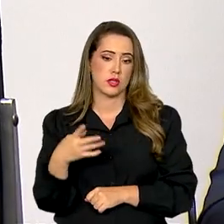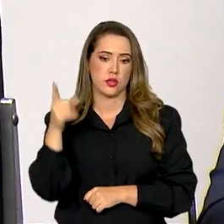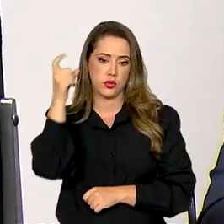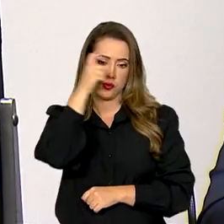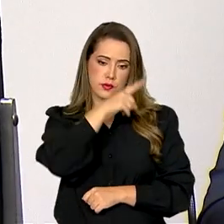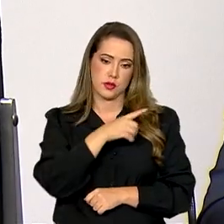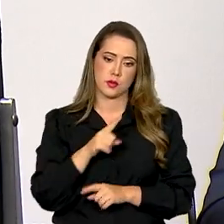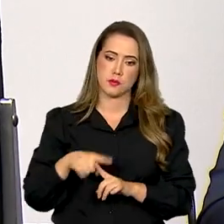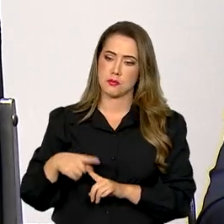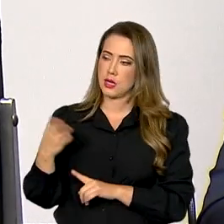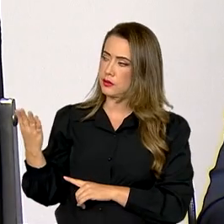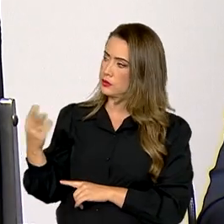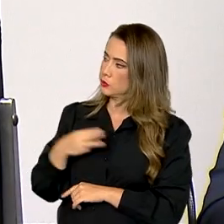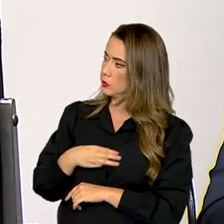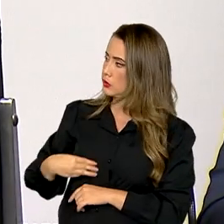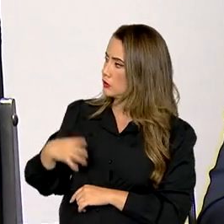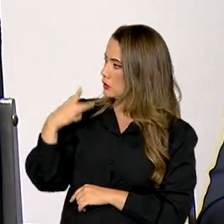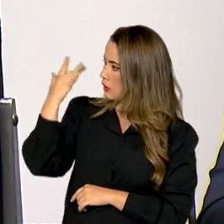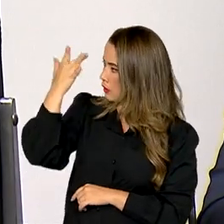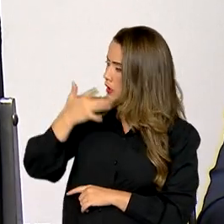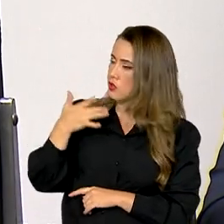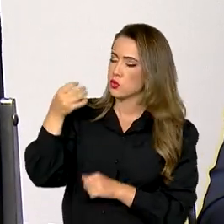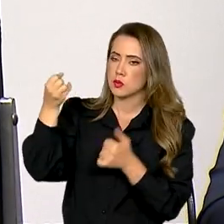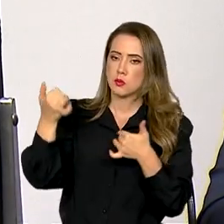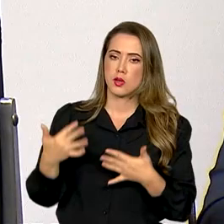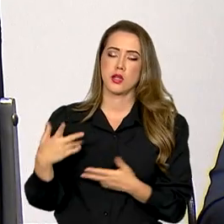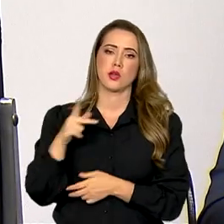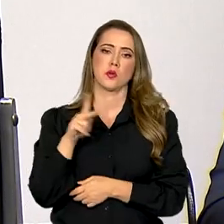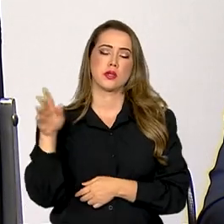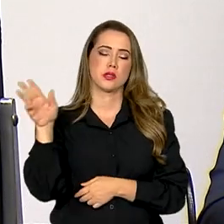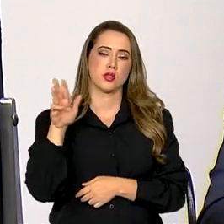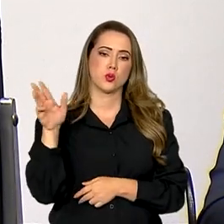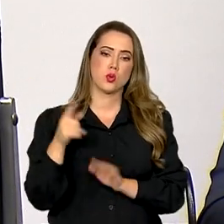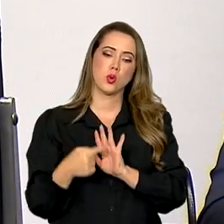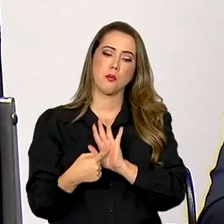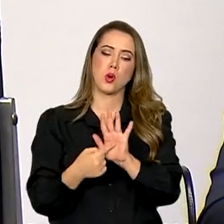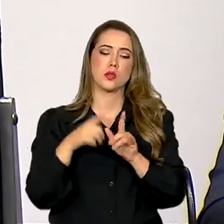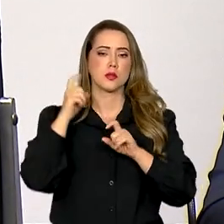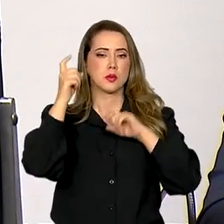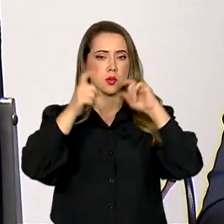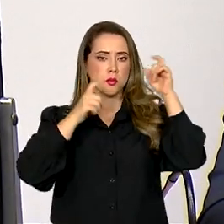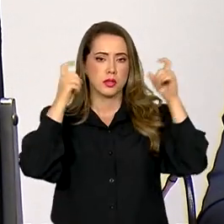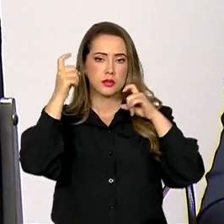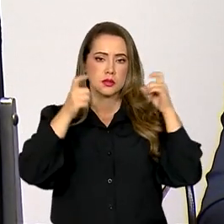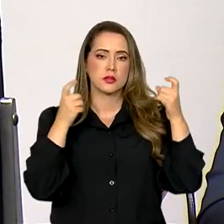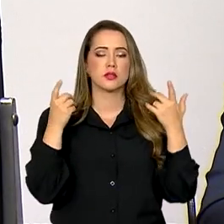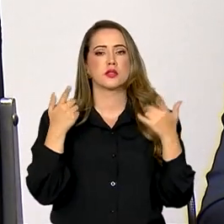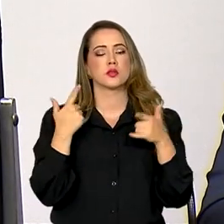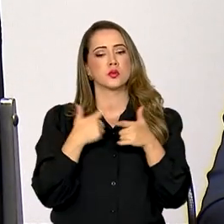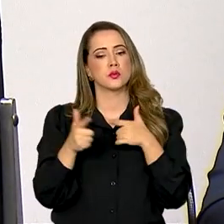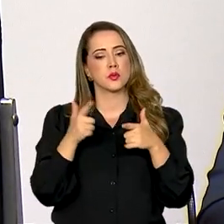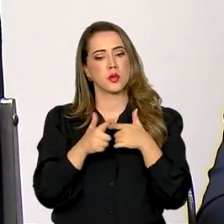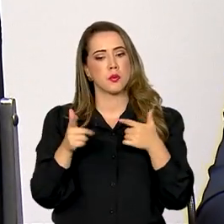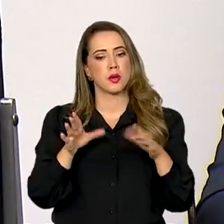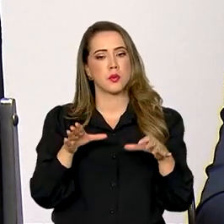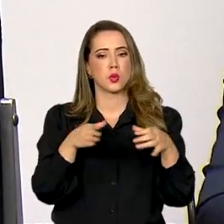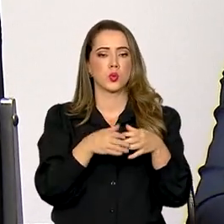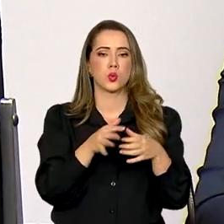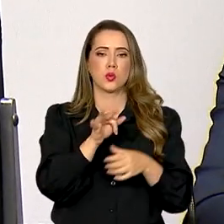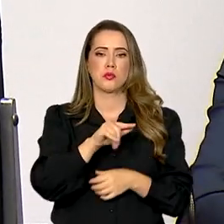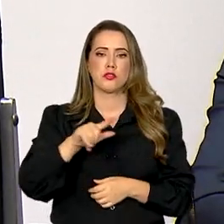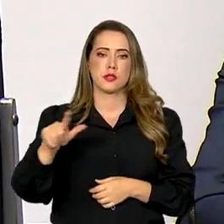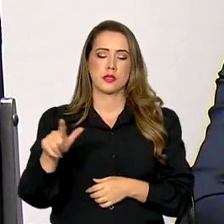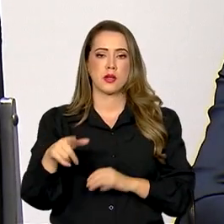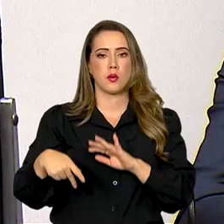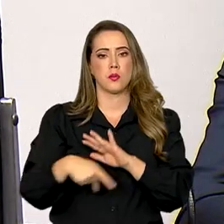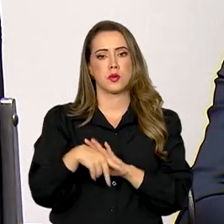Para o ministro Haddad, a declaração do presidente Lula reflete a preocupação com a erosão da base fiscal do